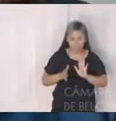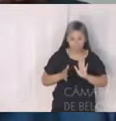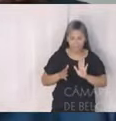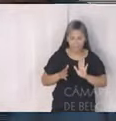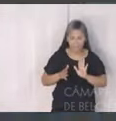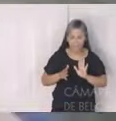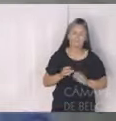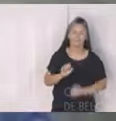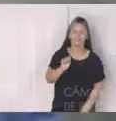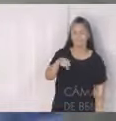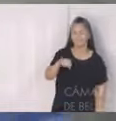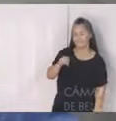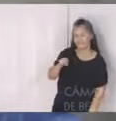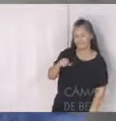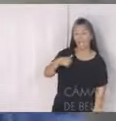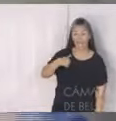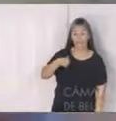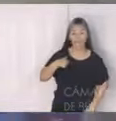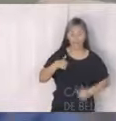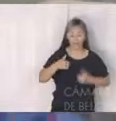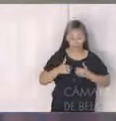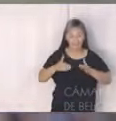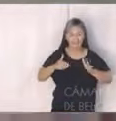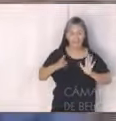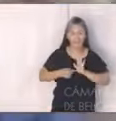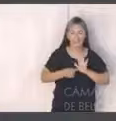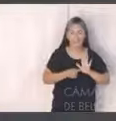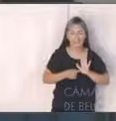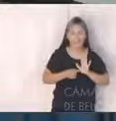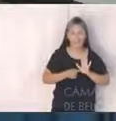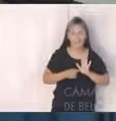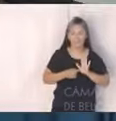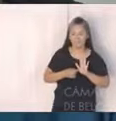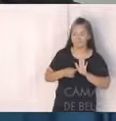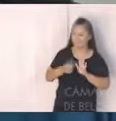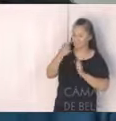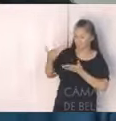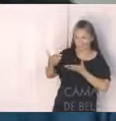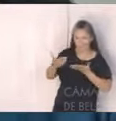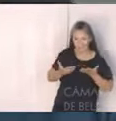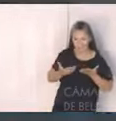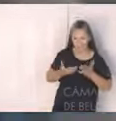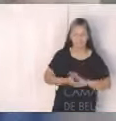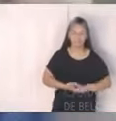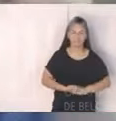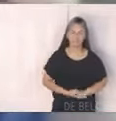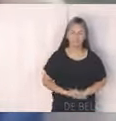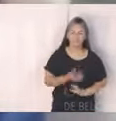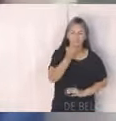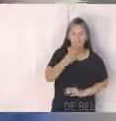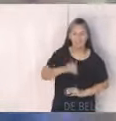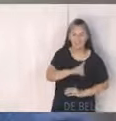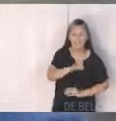Isso, vereador. Vou fazer a apresentação inicial aqui. Pois não, secretário. Fique à vontade. Bom dia,